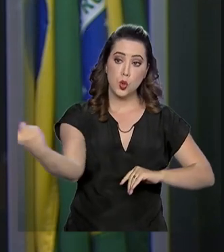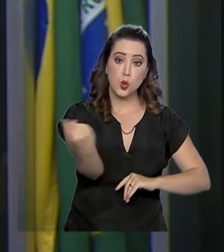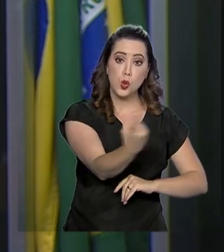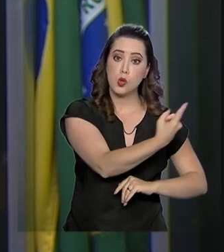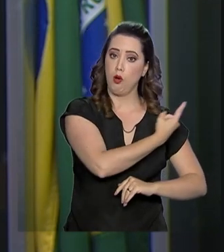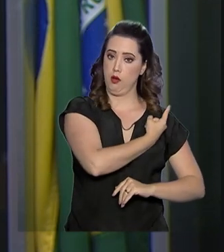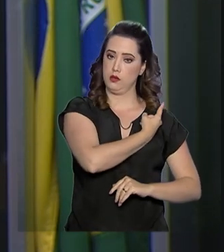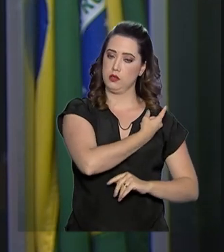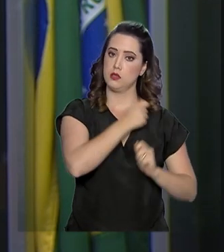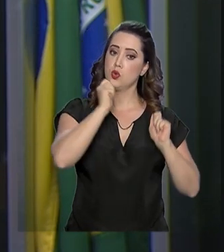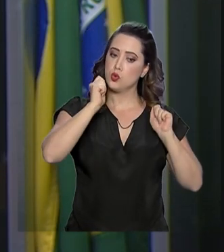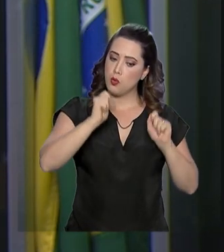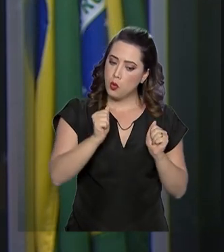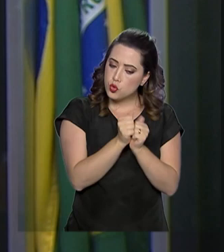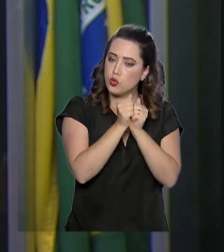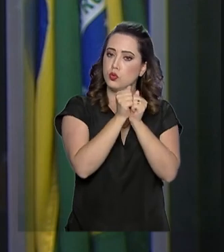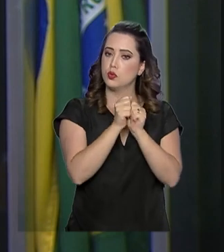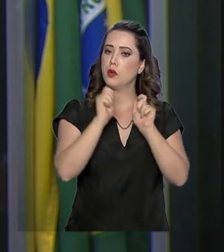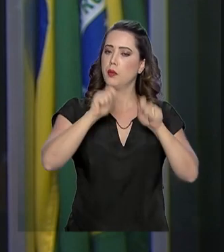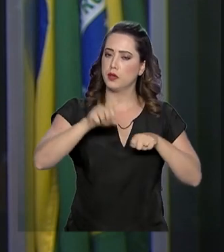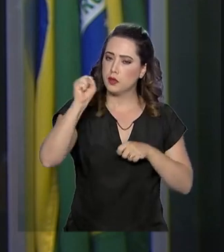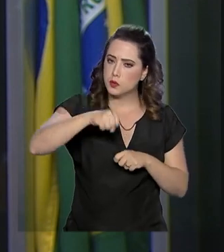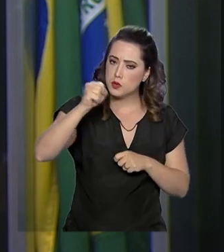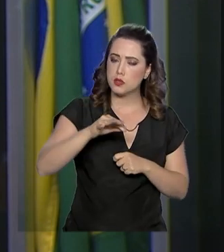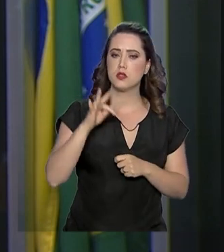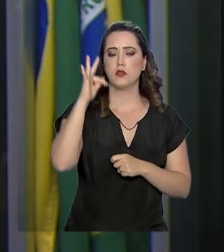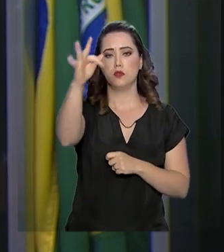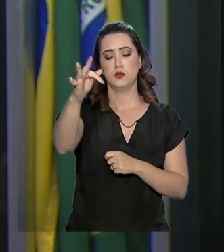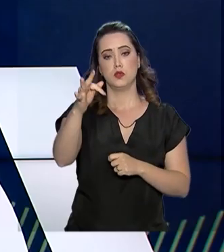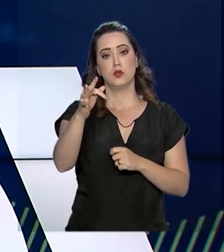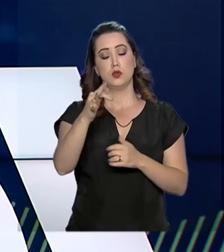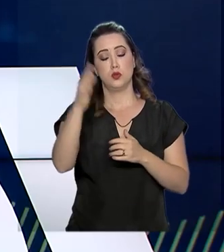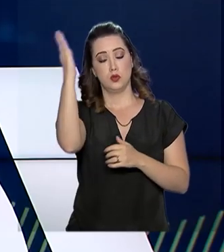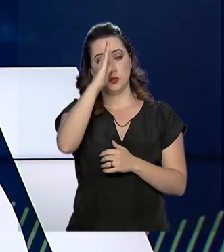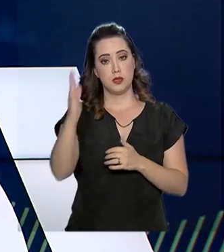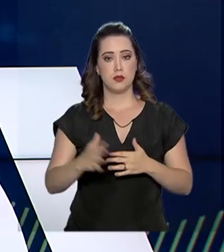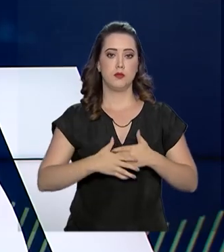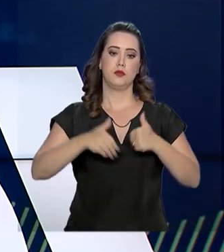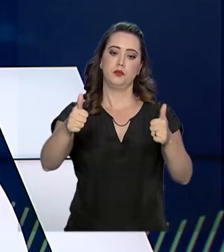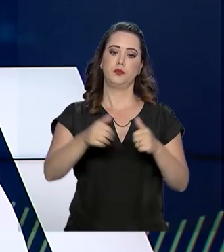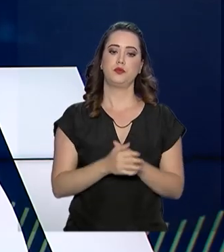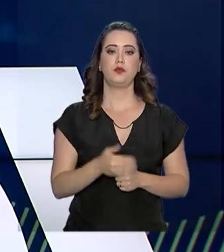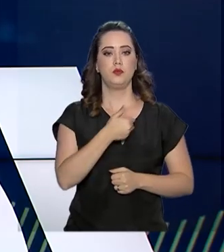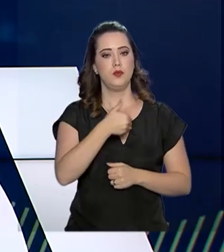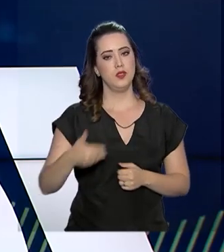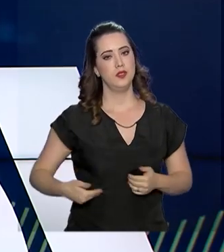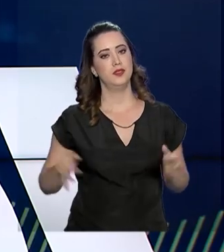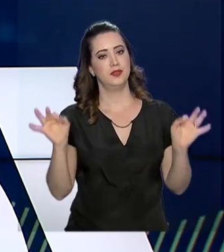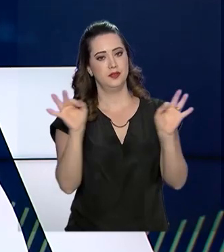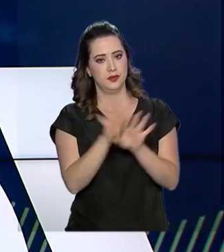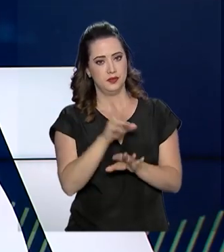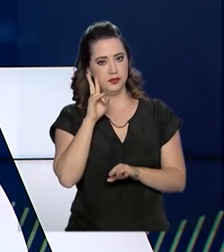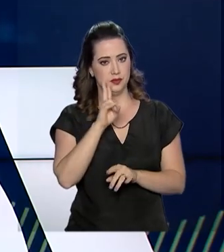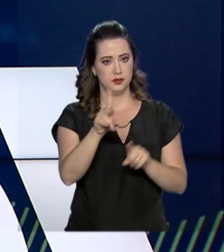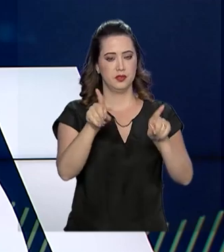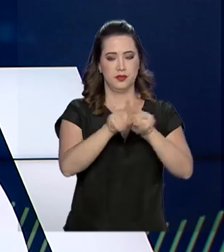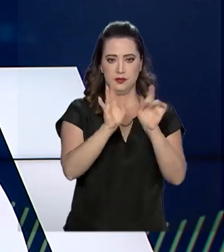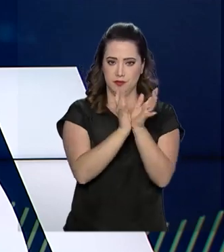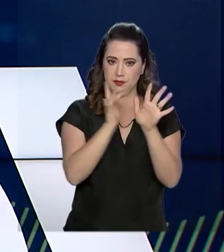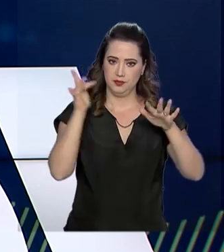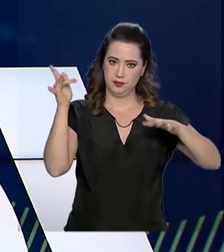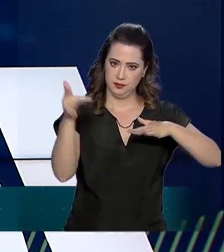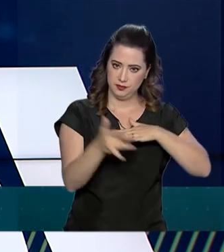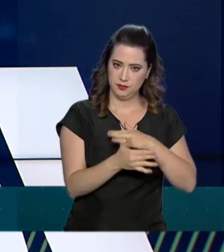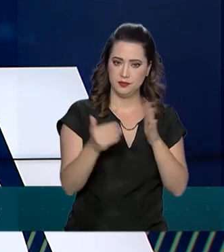poderemos sim mudar o destino do Brasil. O governo agora fica por aqui. Continue nos acompanhando